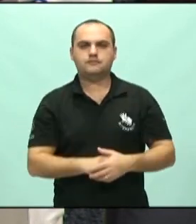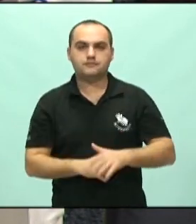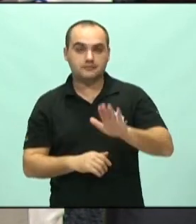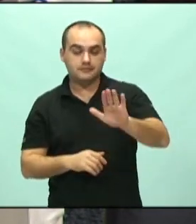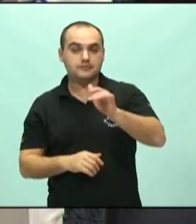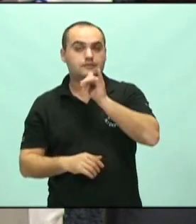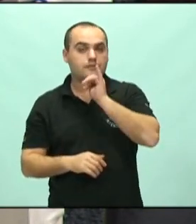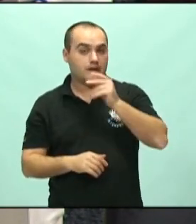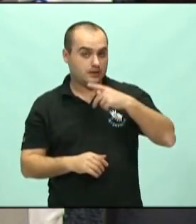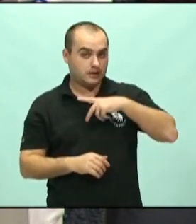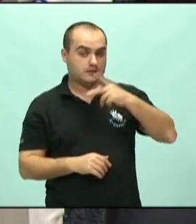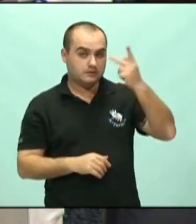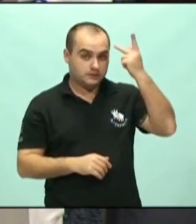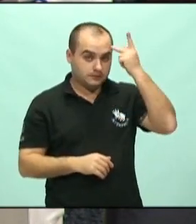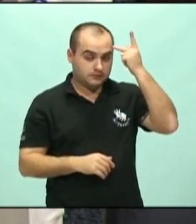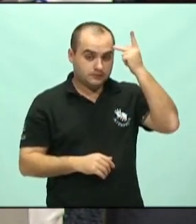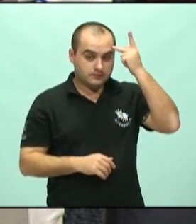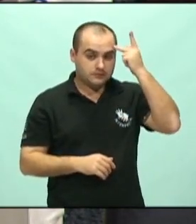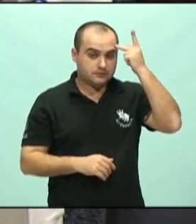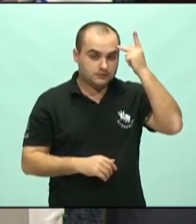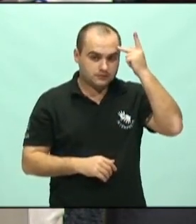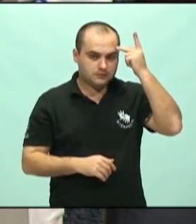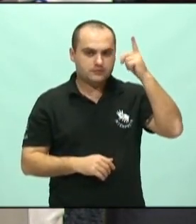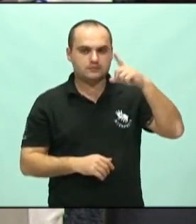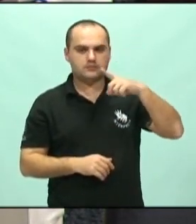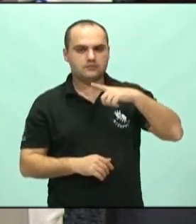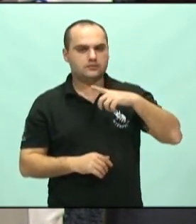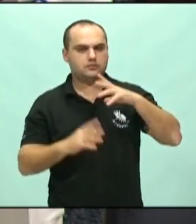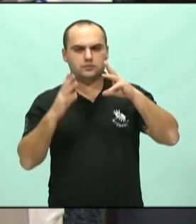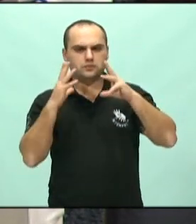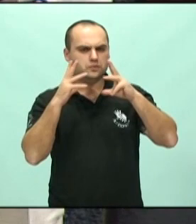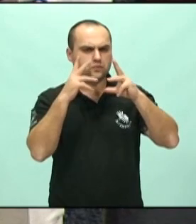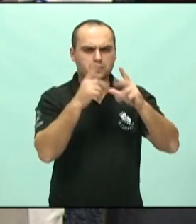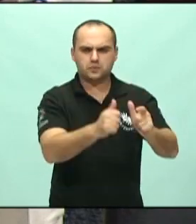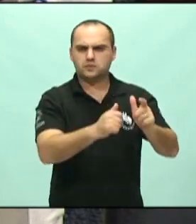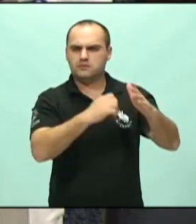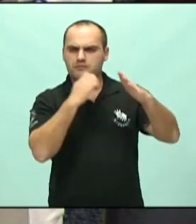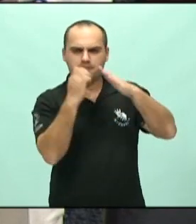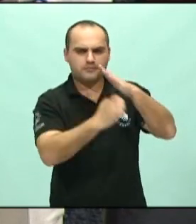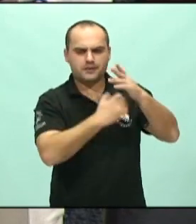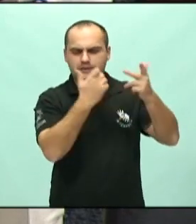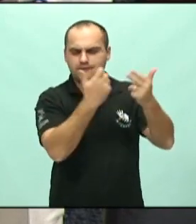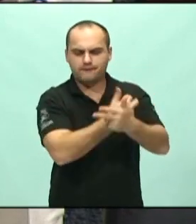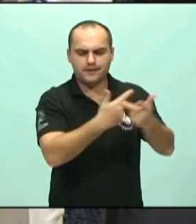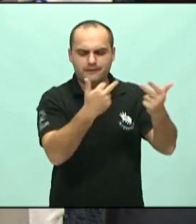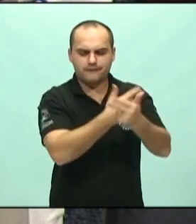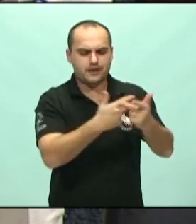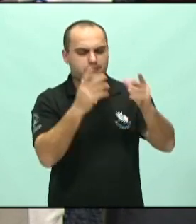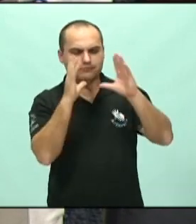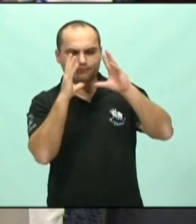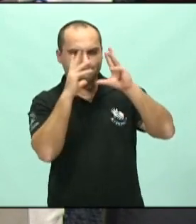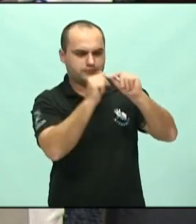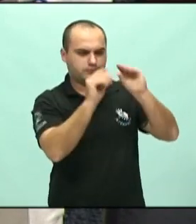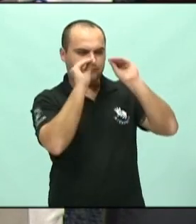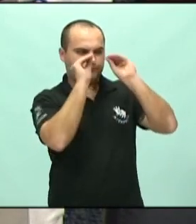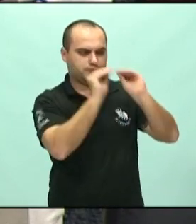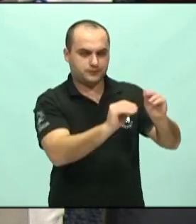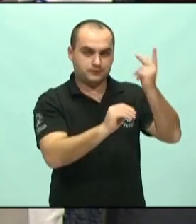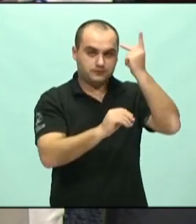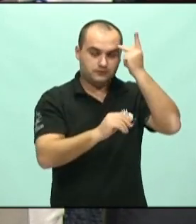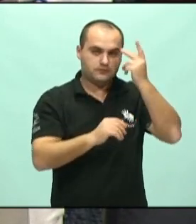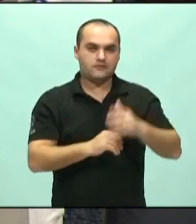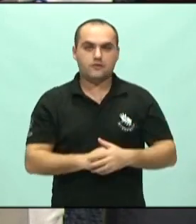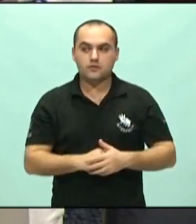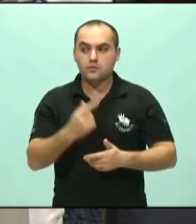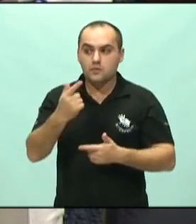de São Paulo, no qual ele recebia todo o grande volume de empresas e de cargas. E outros Estados, resolvendo fazer